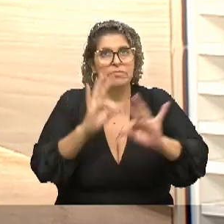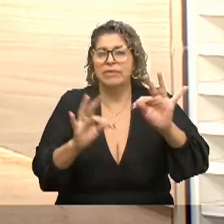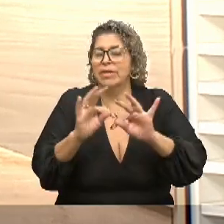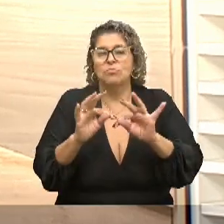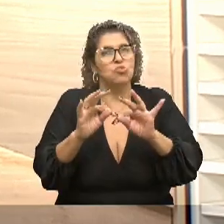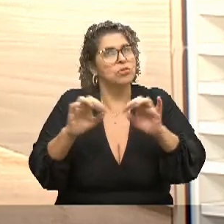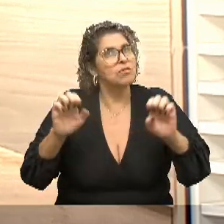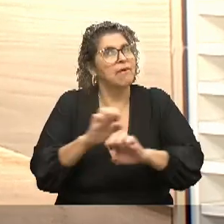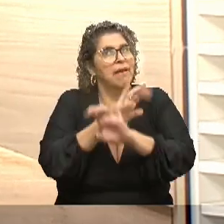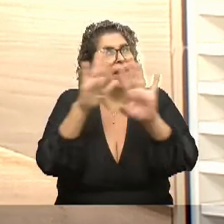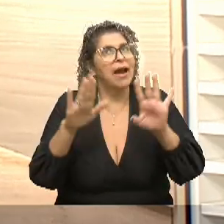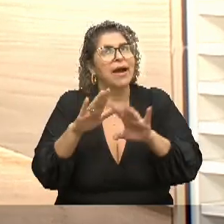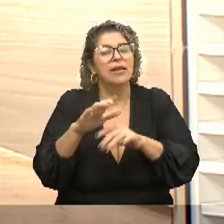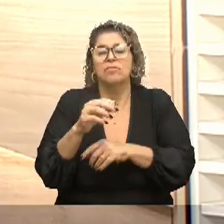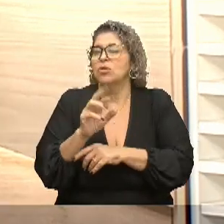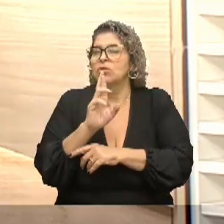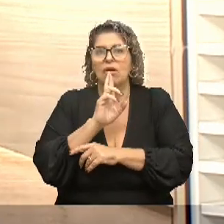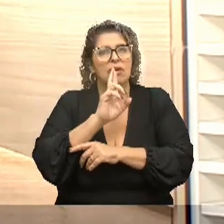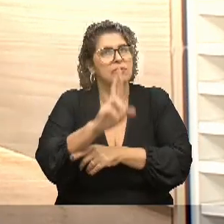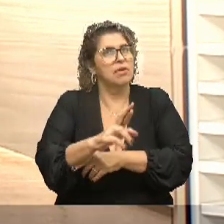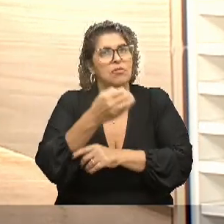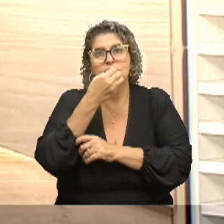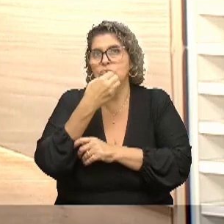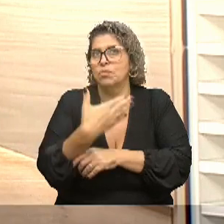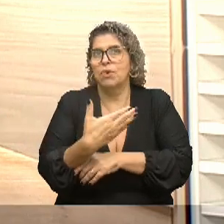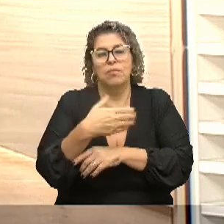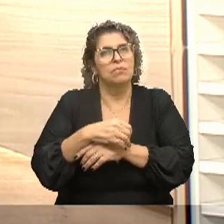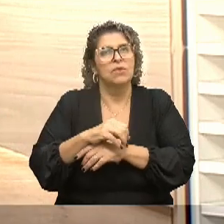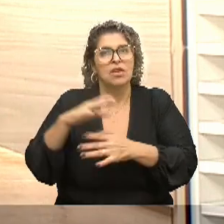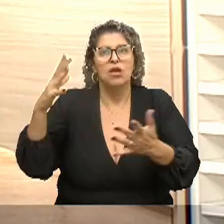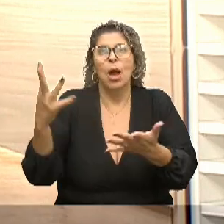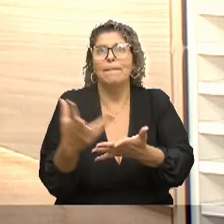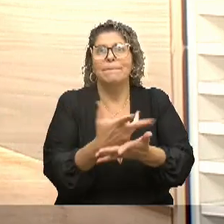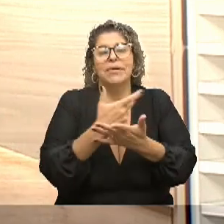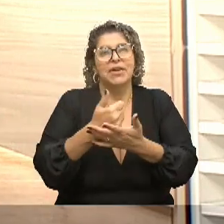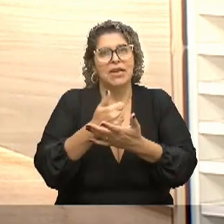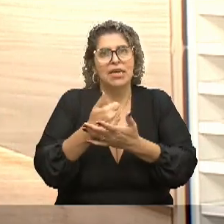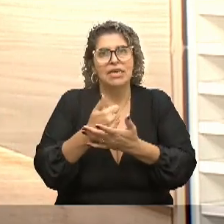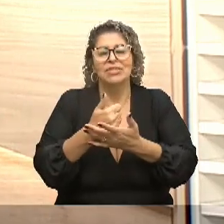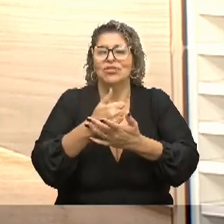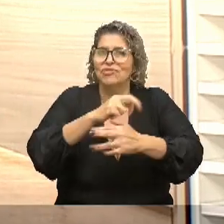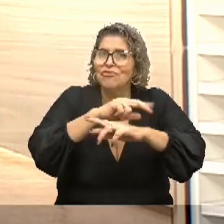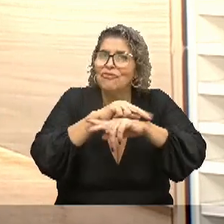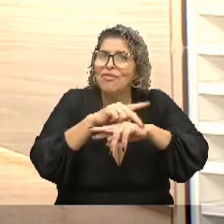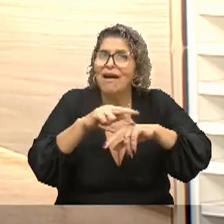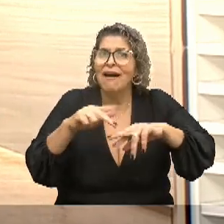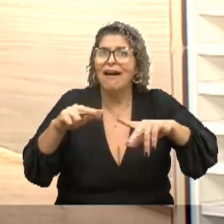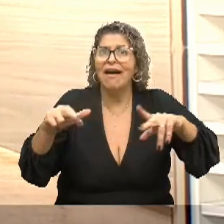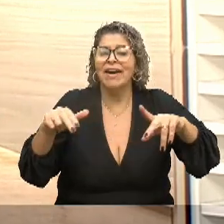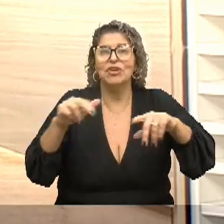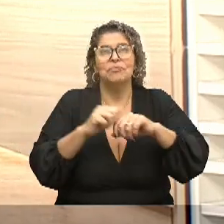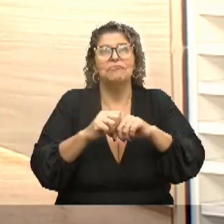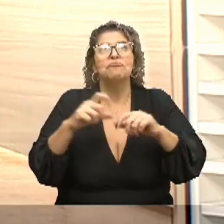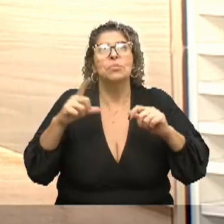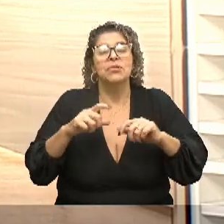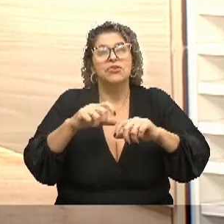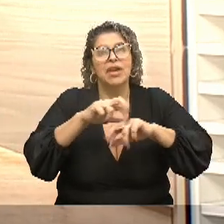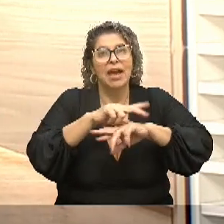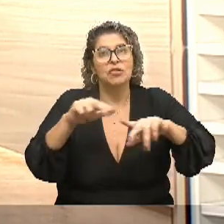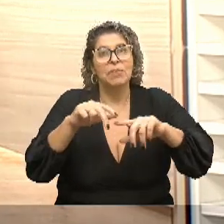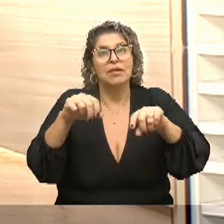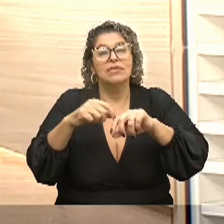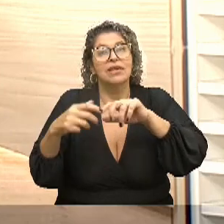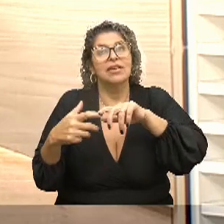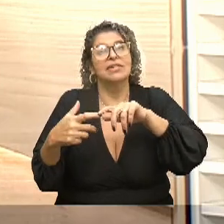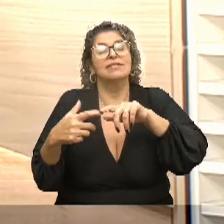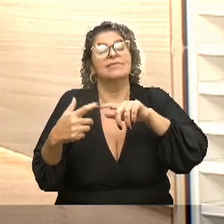específicas, ele tem poucos resultados, né? E que ele não abrange essa universalidade de aspectos que compõem, assim, esse